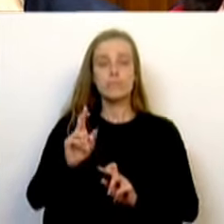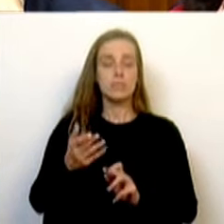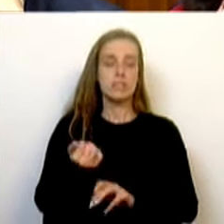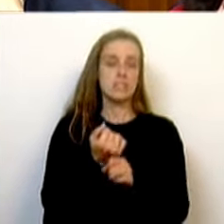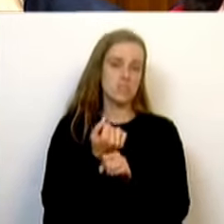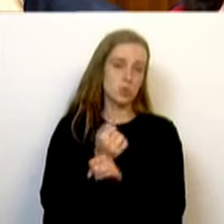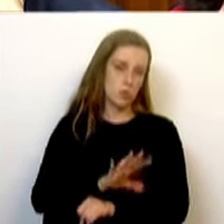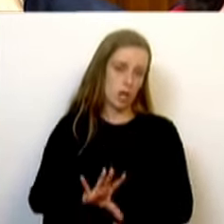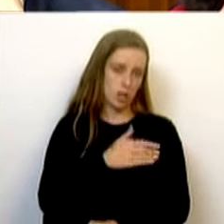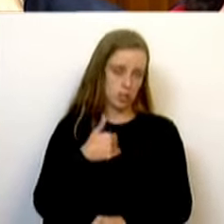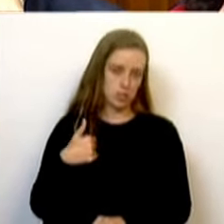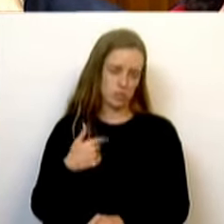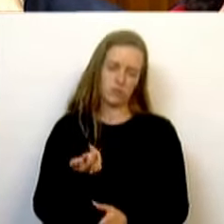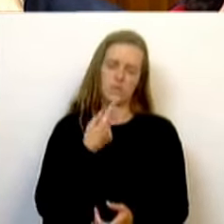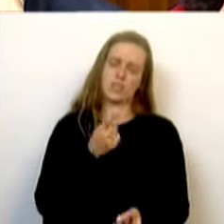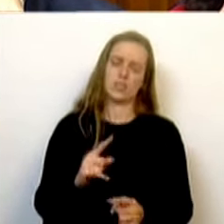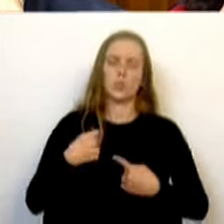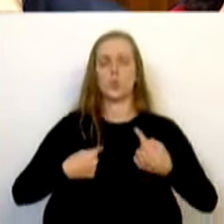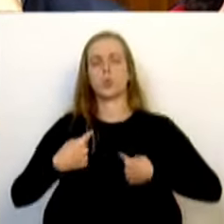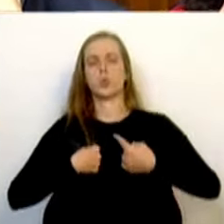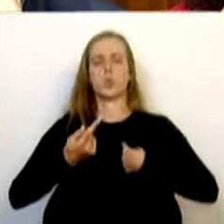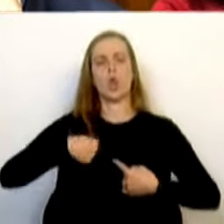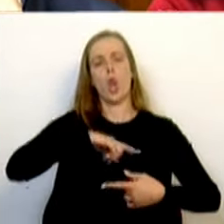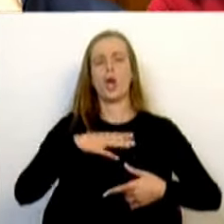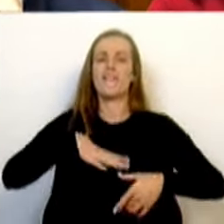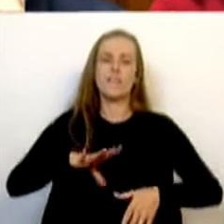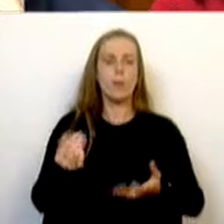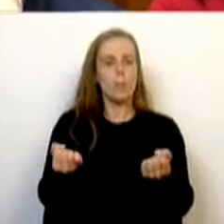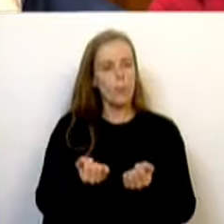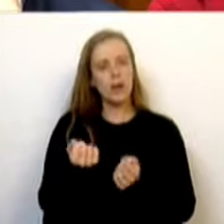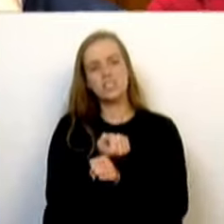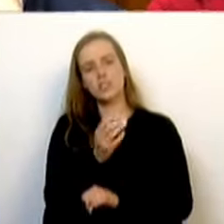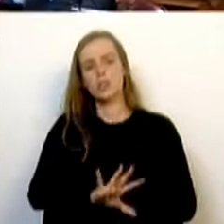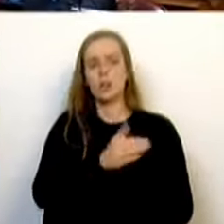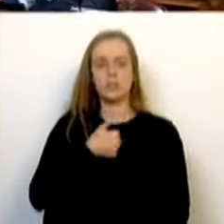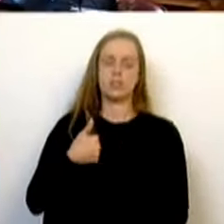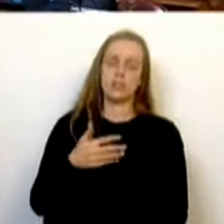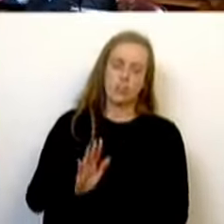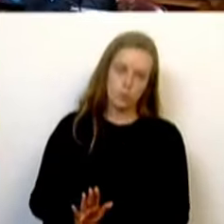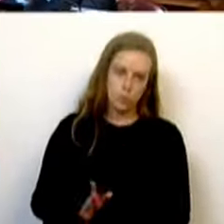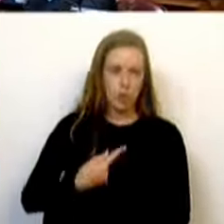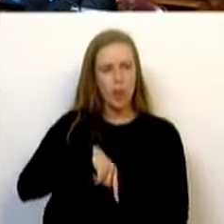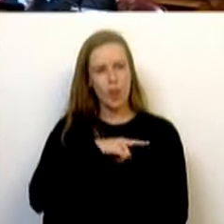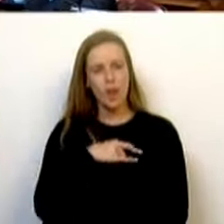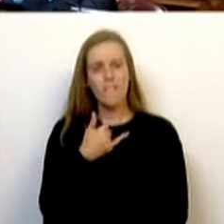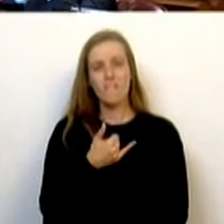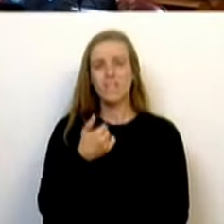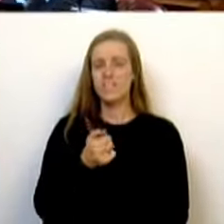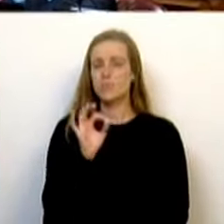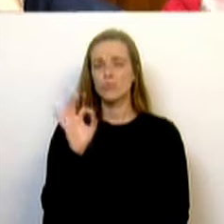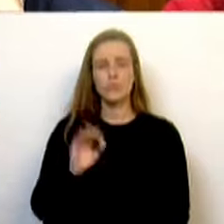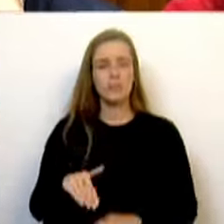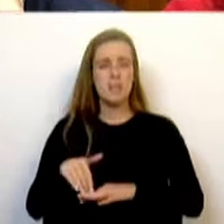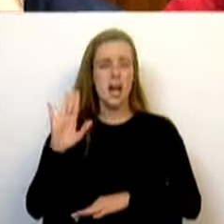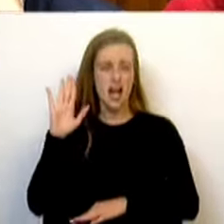não nos venham dizer que nós queremos cortar e poupar na despesa com o Serviço Nacional de Saúde. Quando nós temos mais 25%